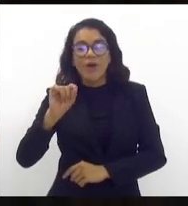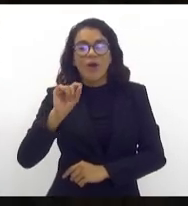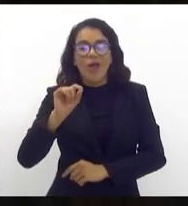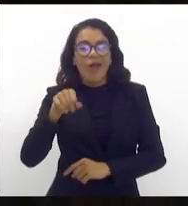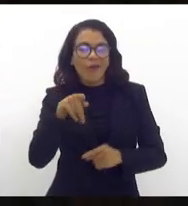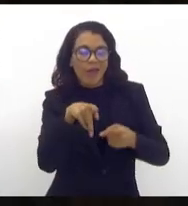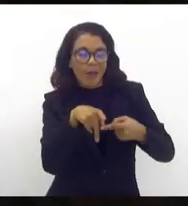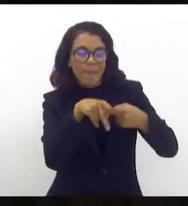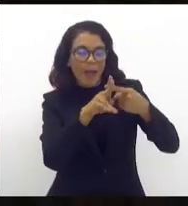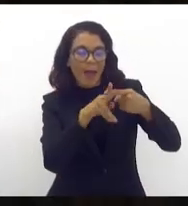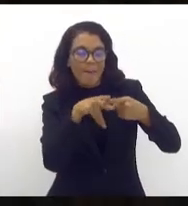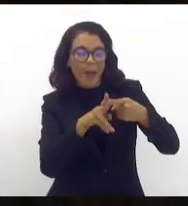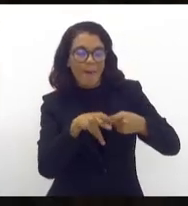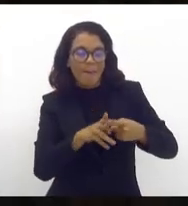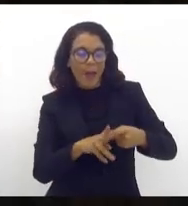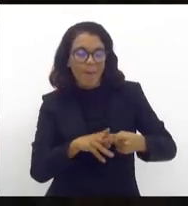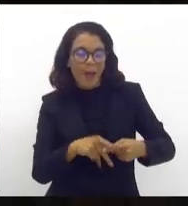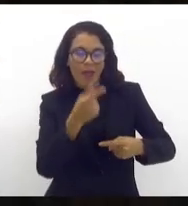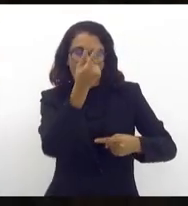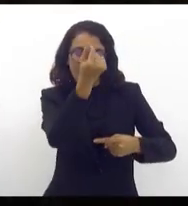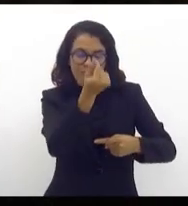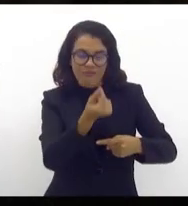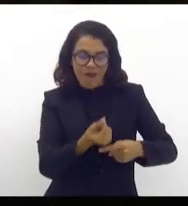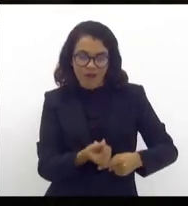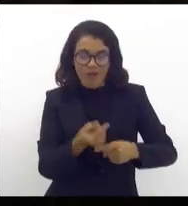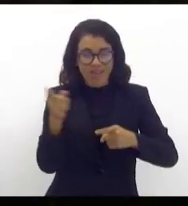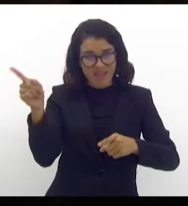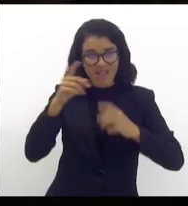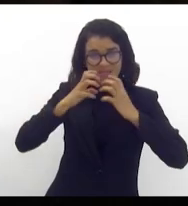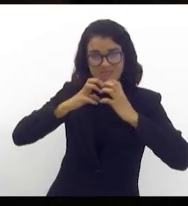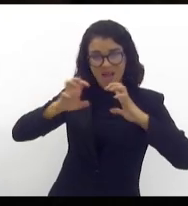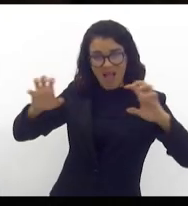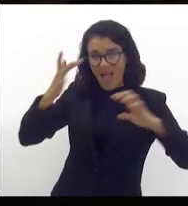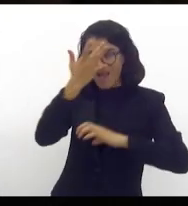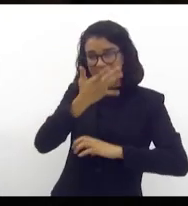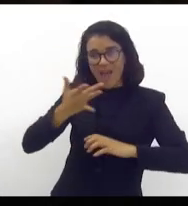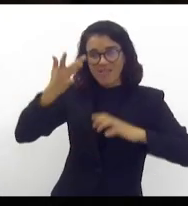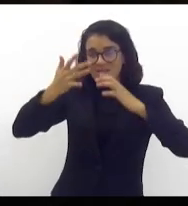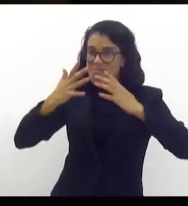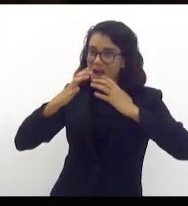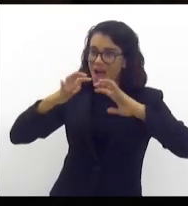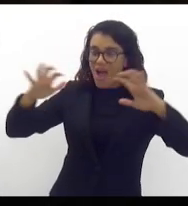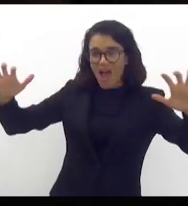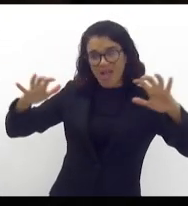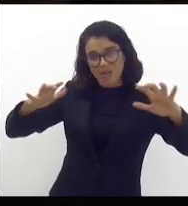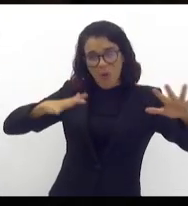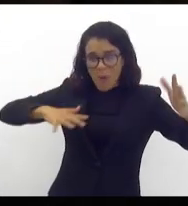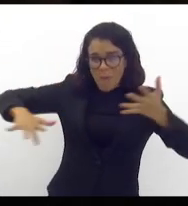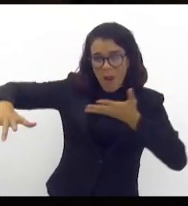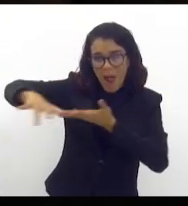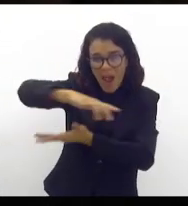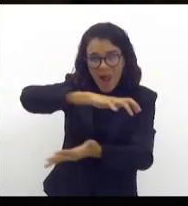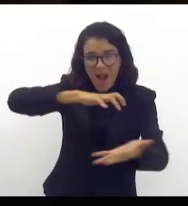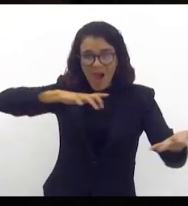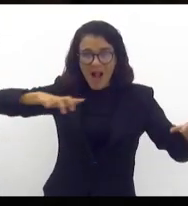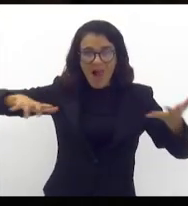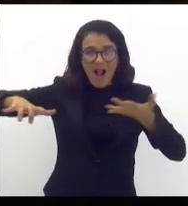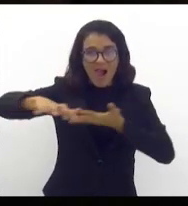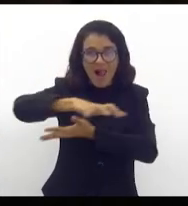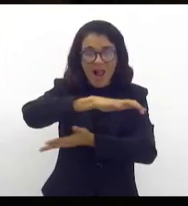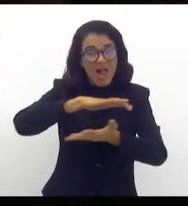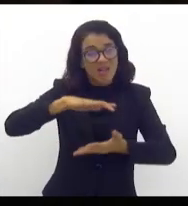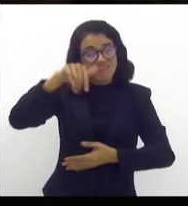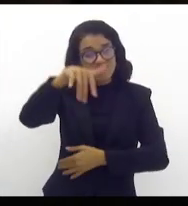correção a bolsa de moeda. E ele botou a boca no mundo, liderou o movimento nacional e